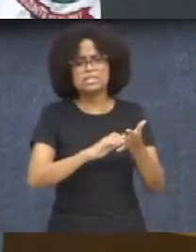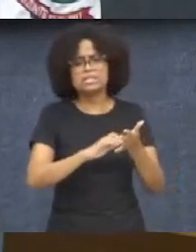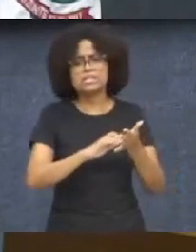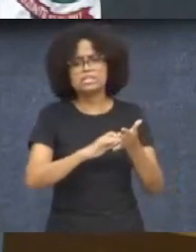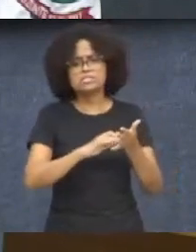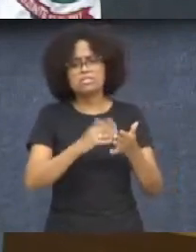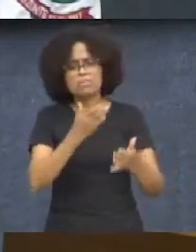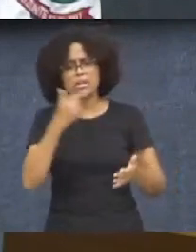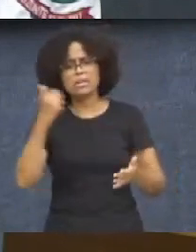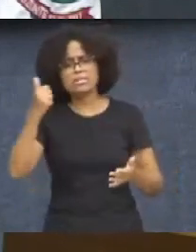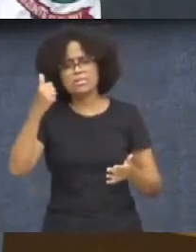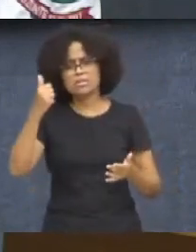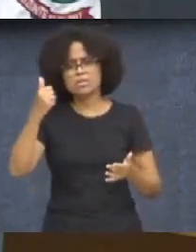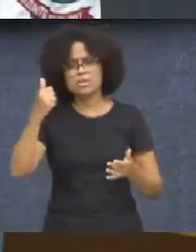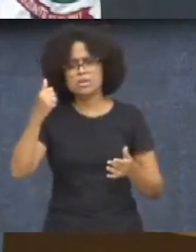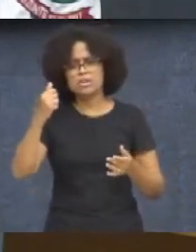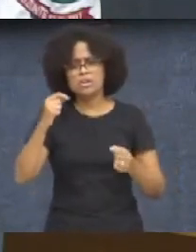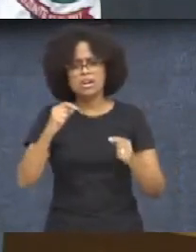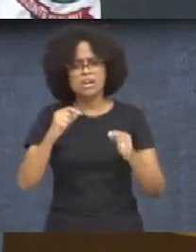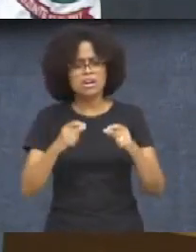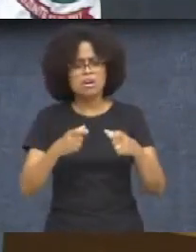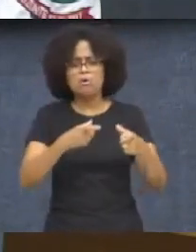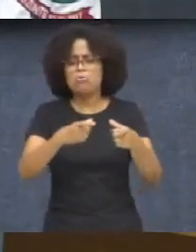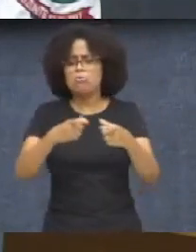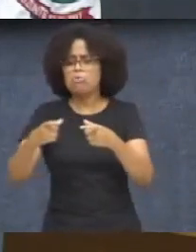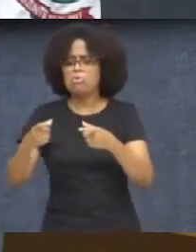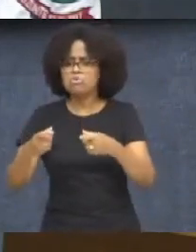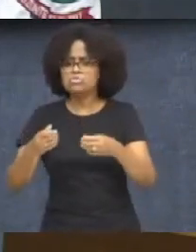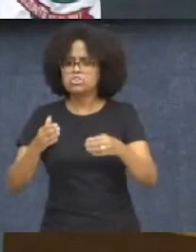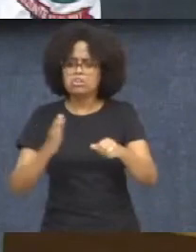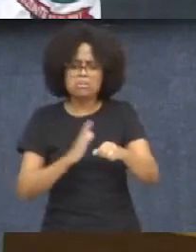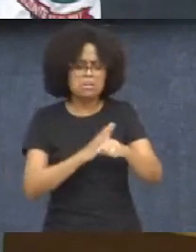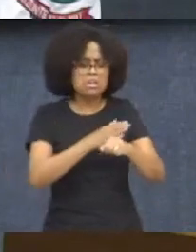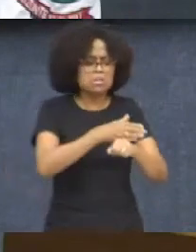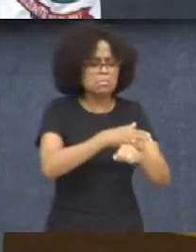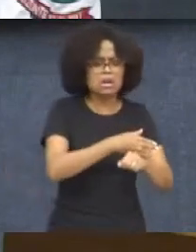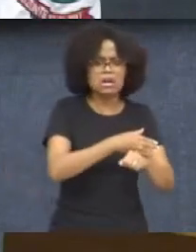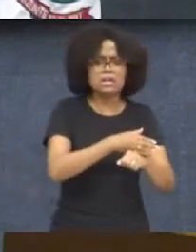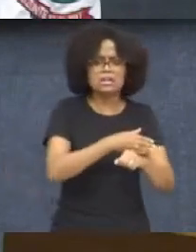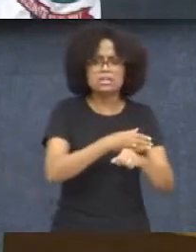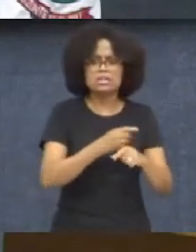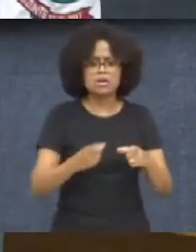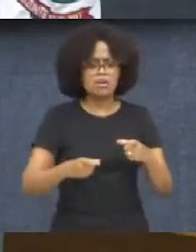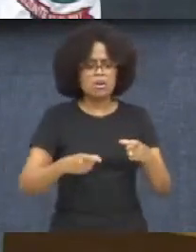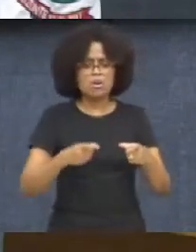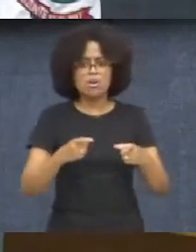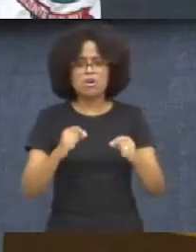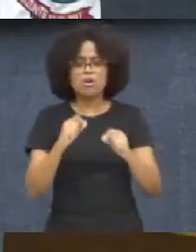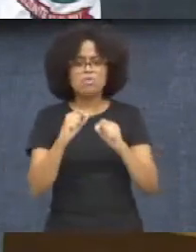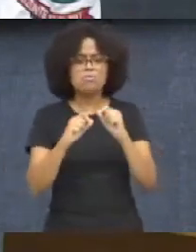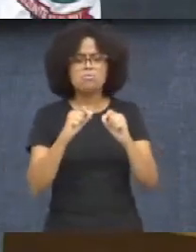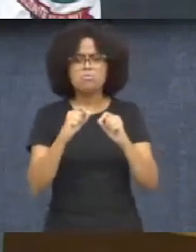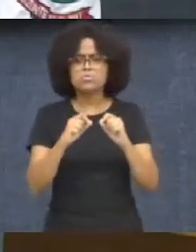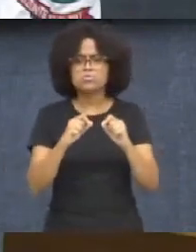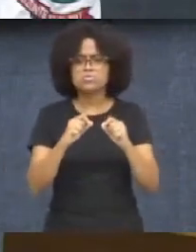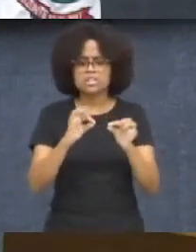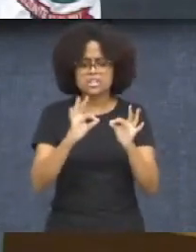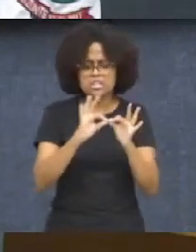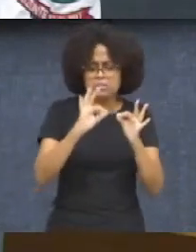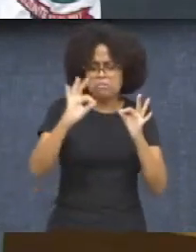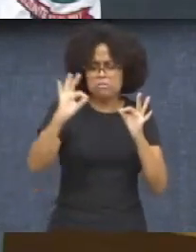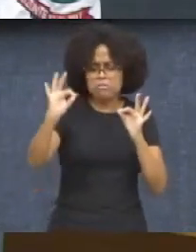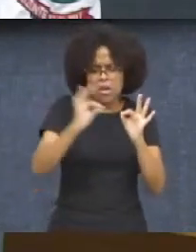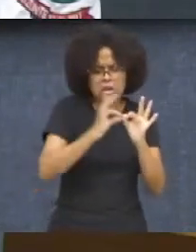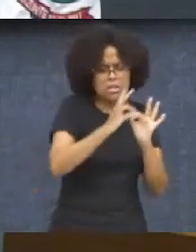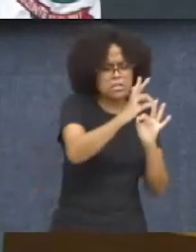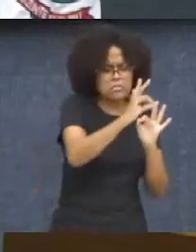sabe onde o usuário está embarcando, qual horário que ele embarca. Você tem como saber a informação do itinerário dele no dia a dia.